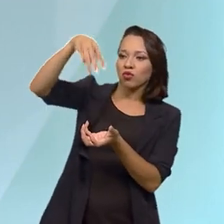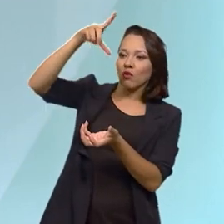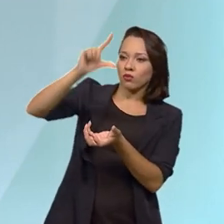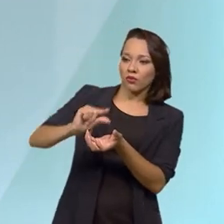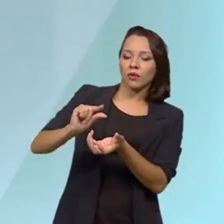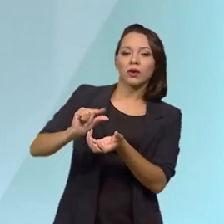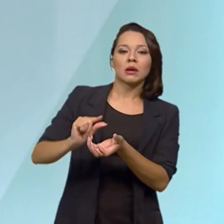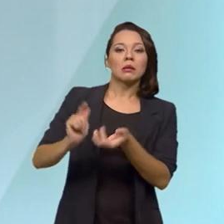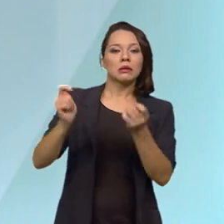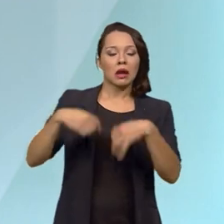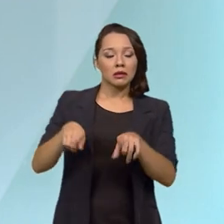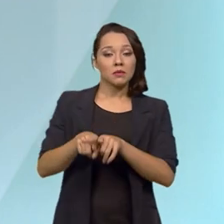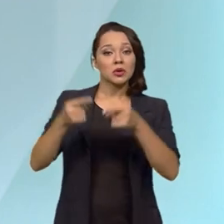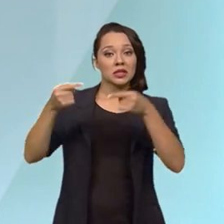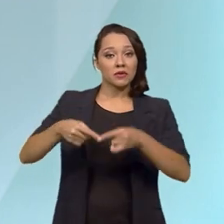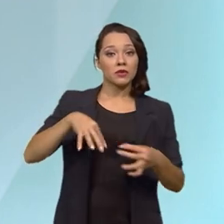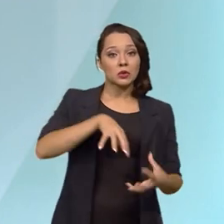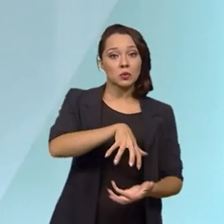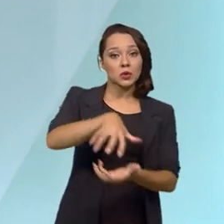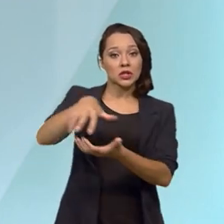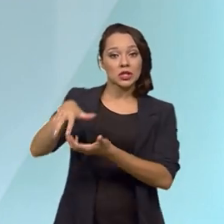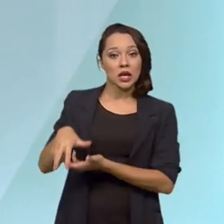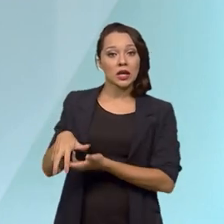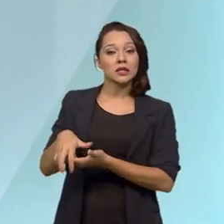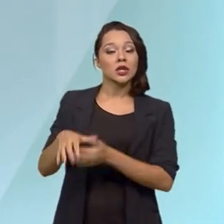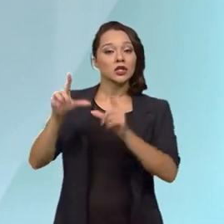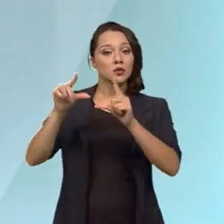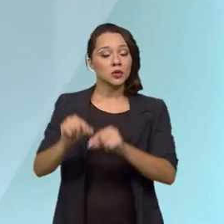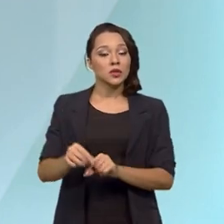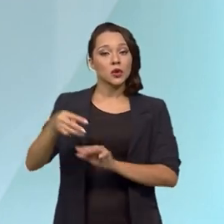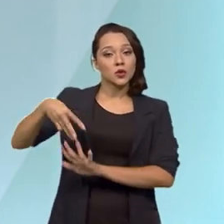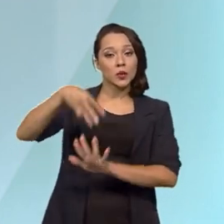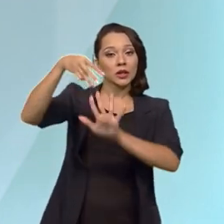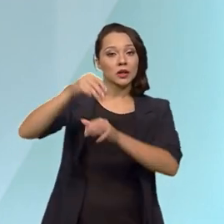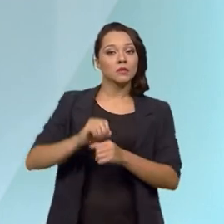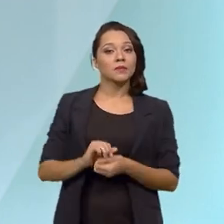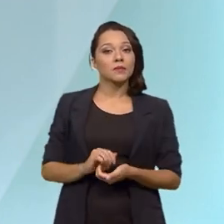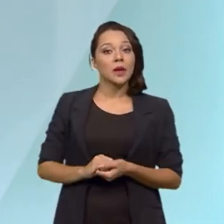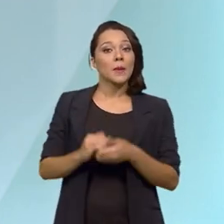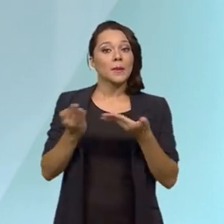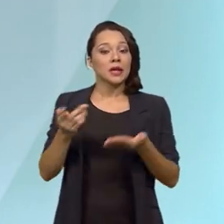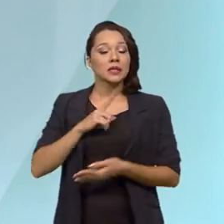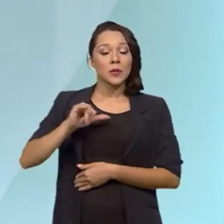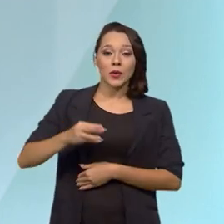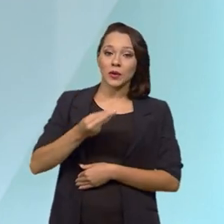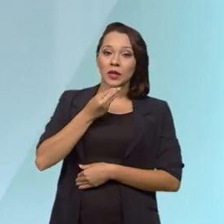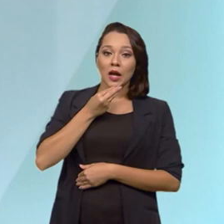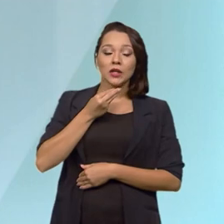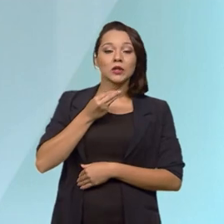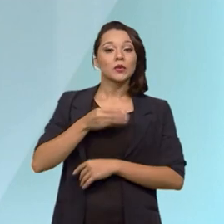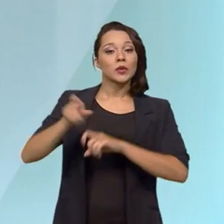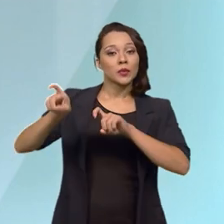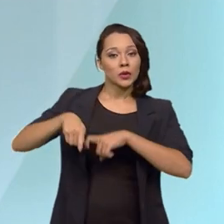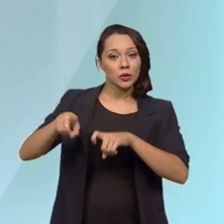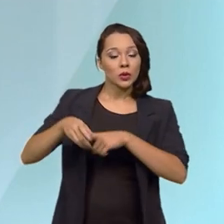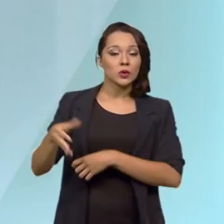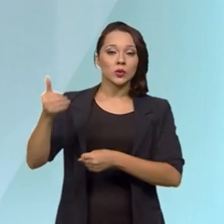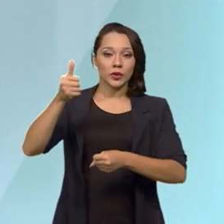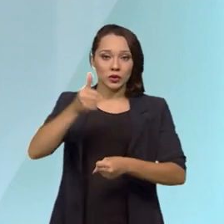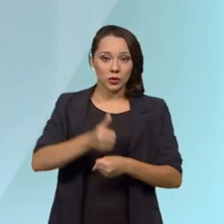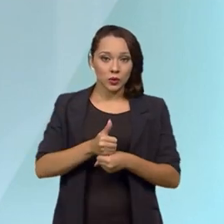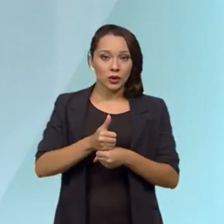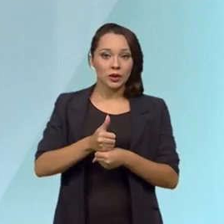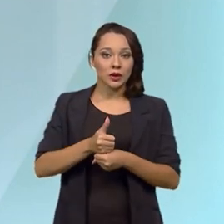com os desafios globais de redução de emissões de metano, mas trarão oportunidade para o produtor substituir